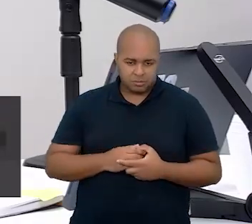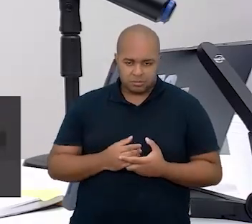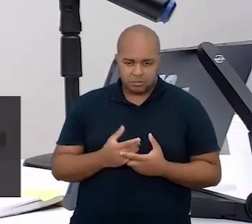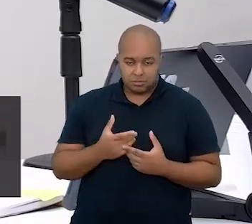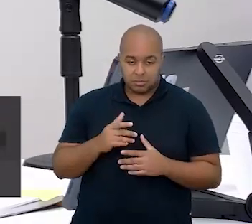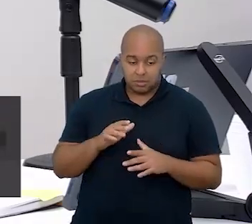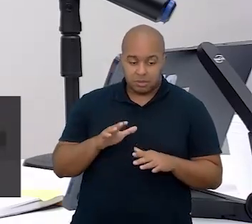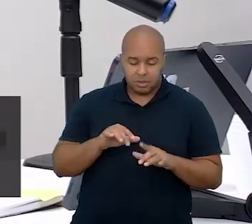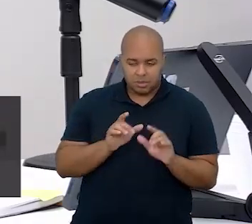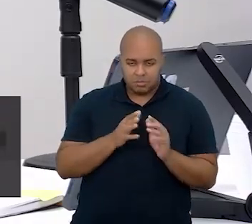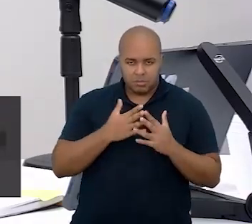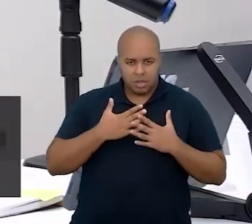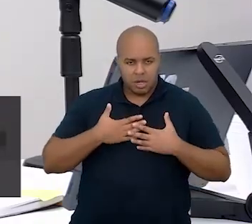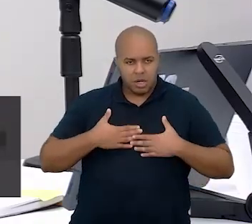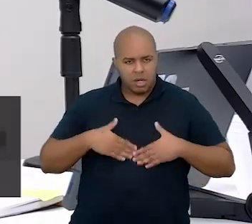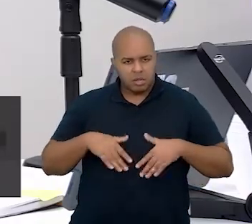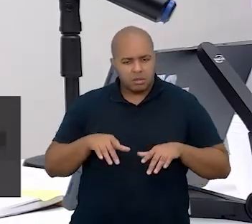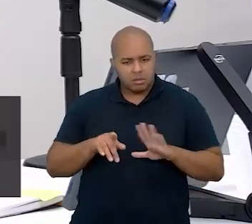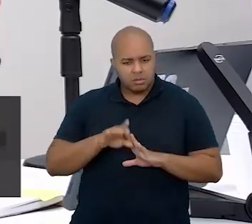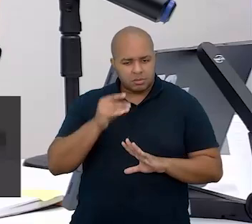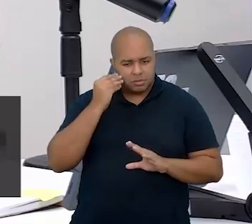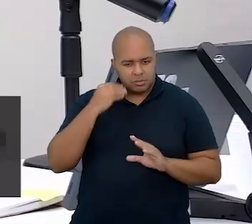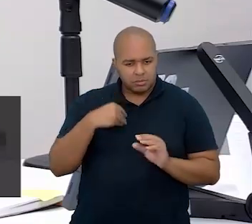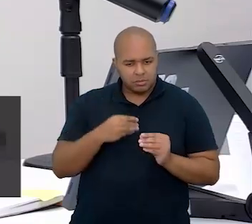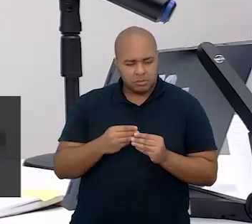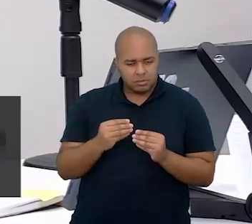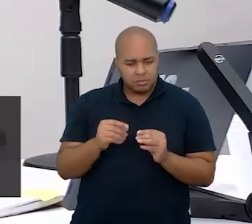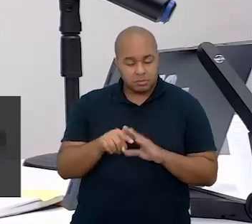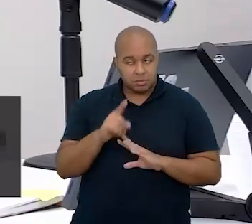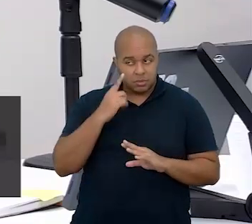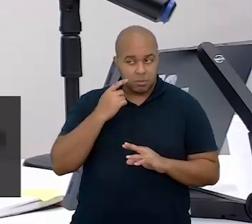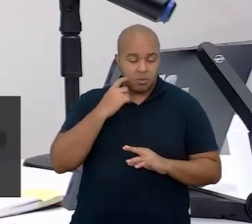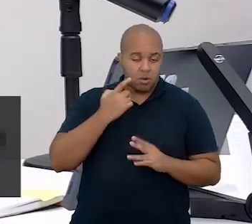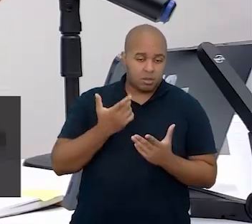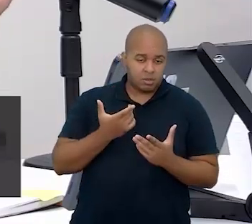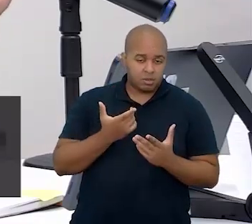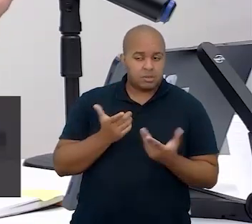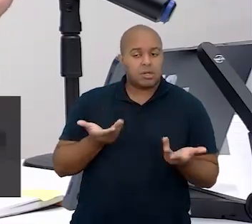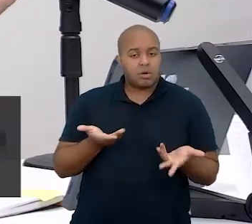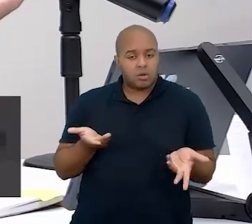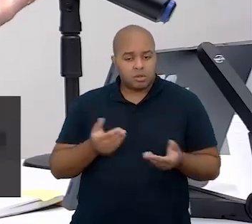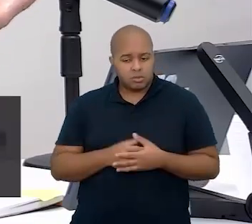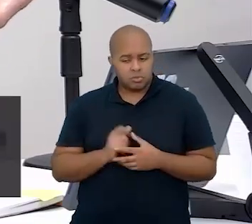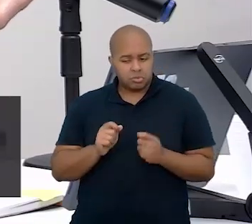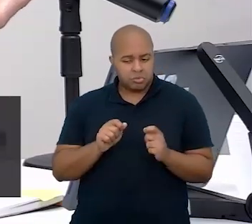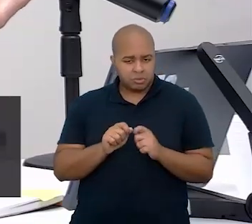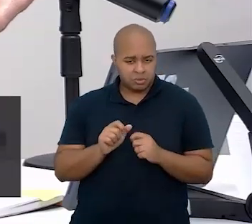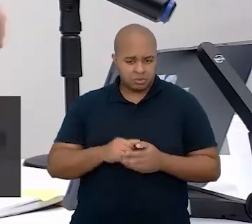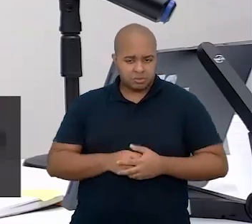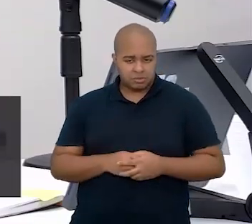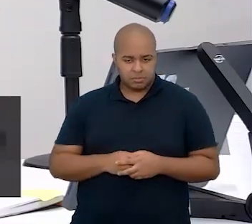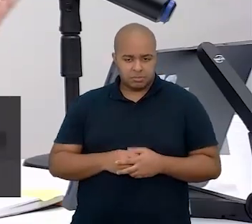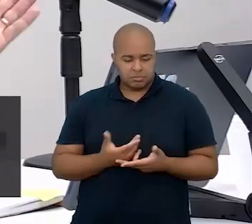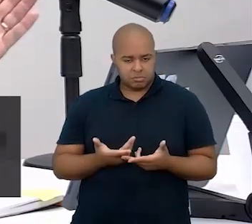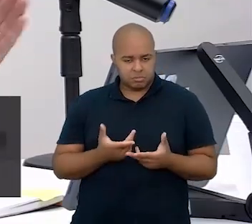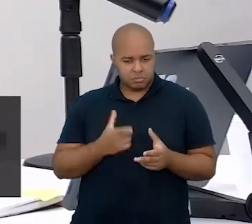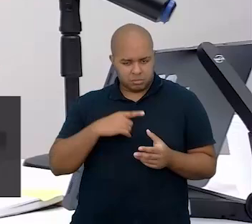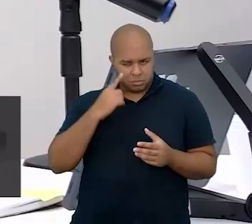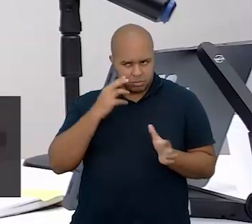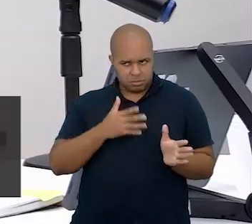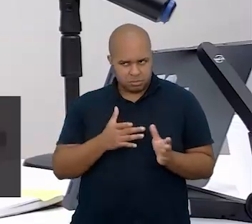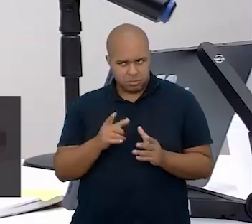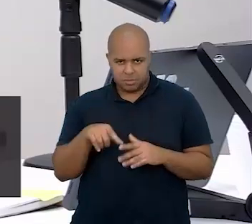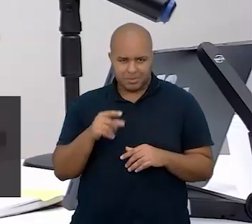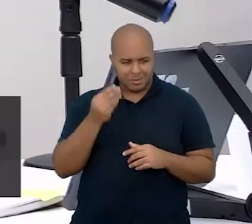delicadeza, terminei afinal pondo chiclé na boca. E agora? O que eu faço? Perguntei para